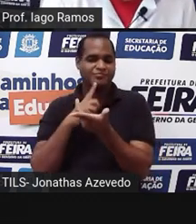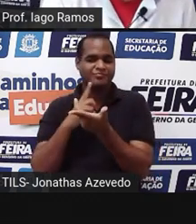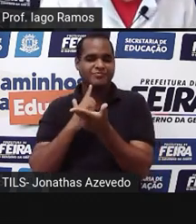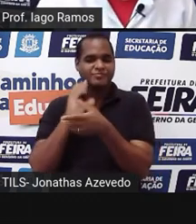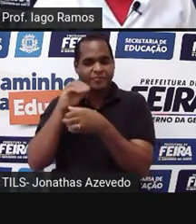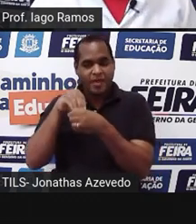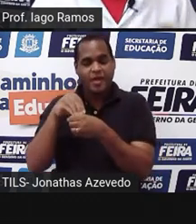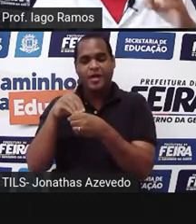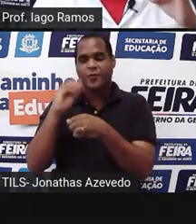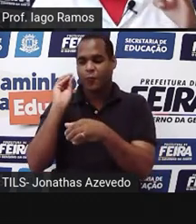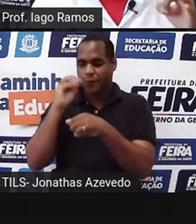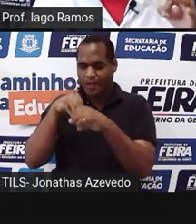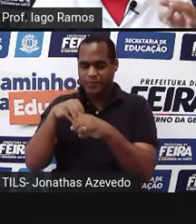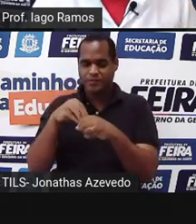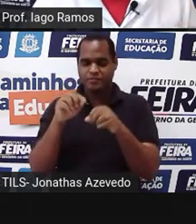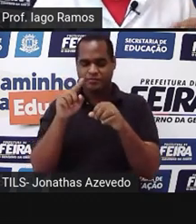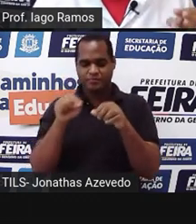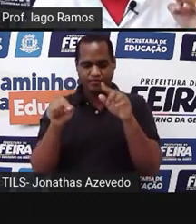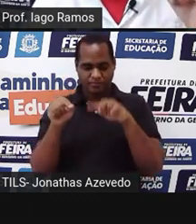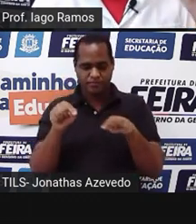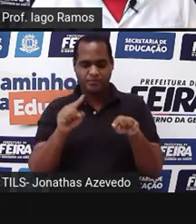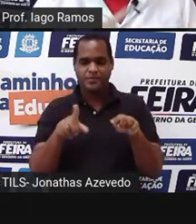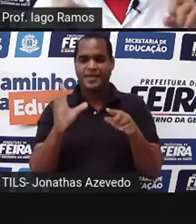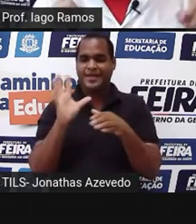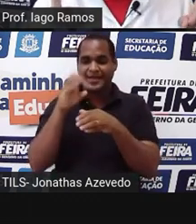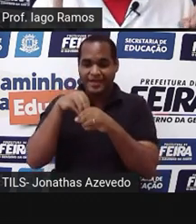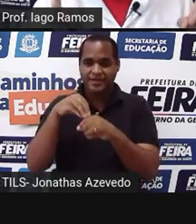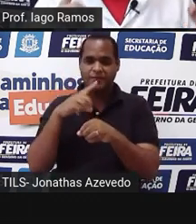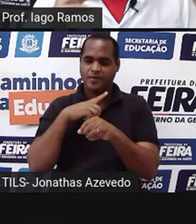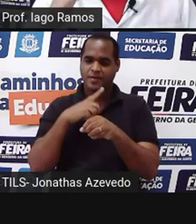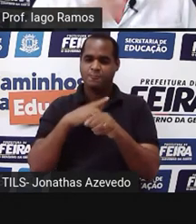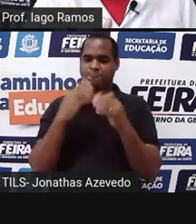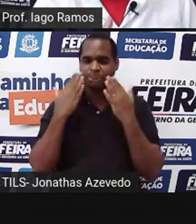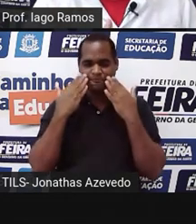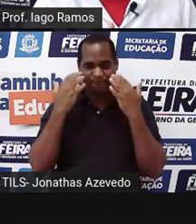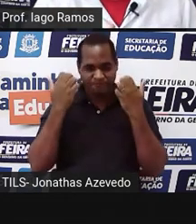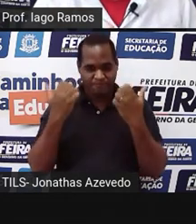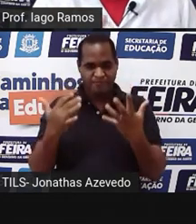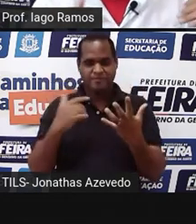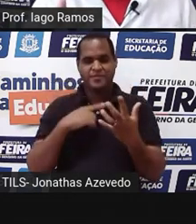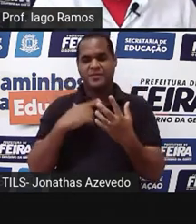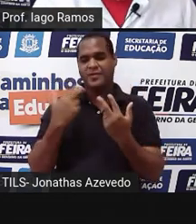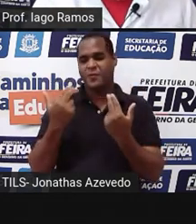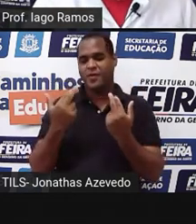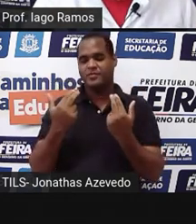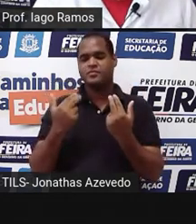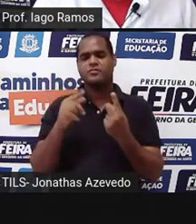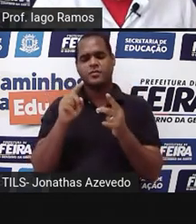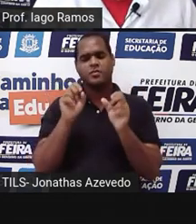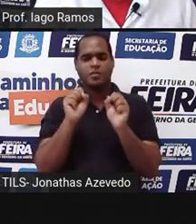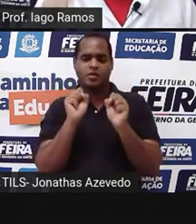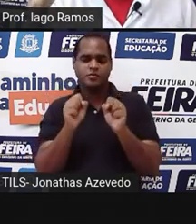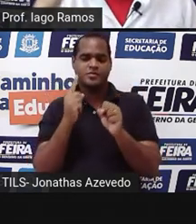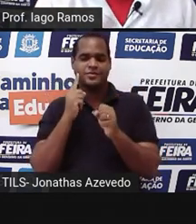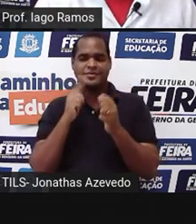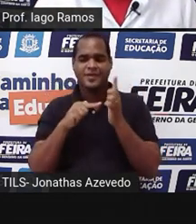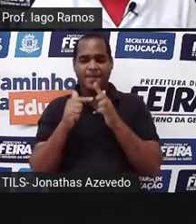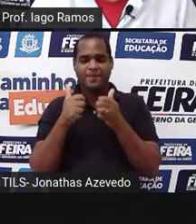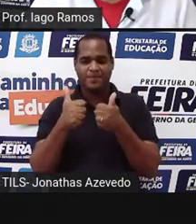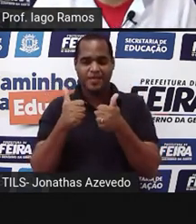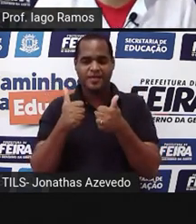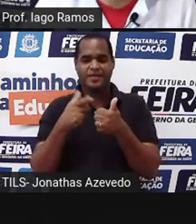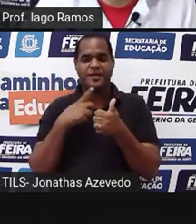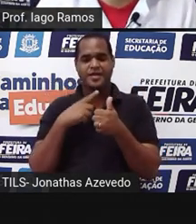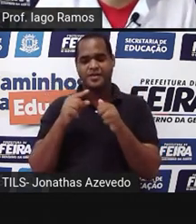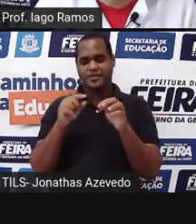ângulo dentro deles que se correspondem tem a mesma medida eu já posso dizer olha esses